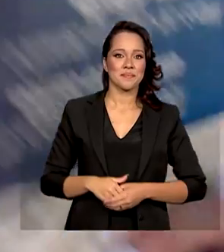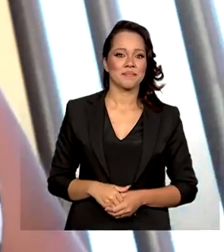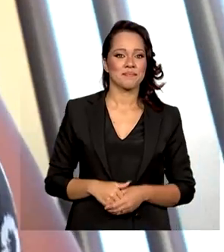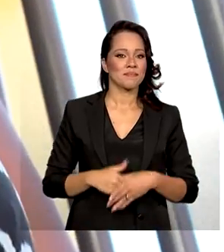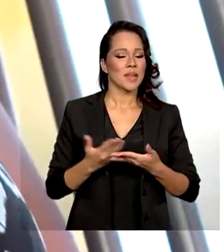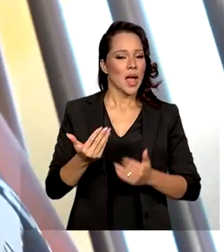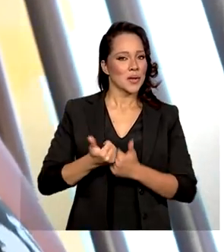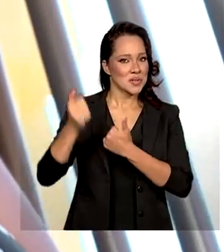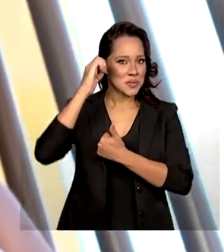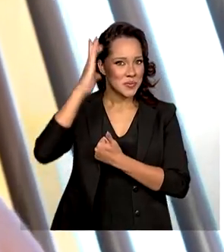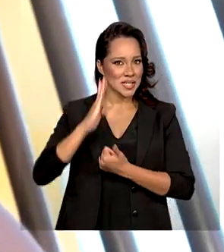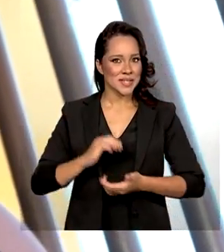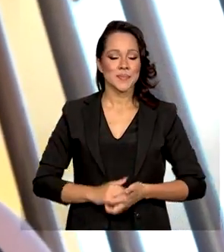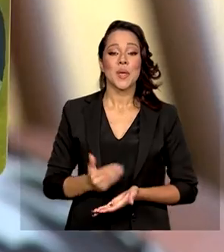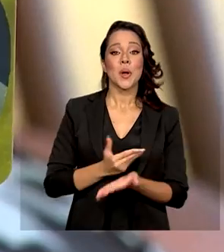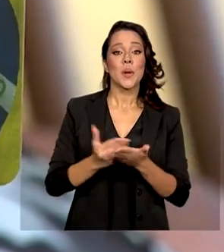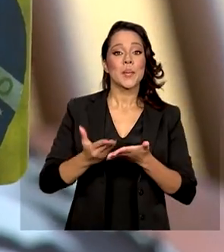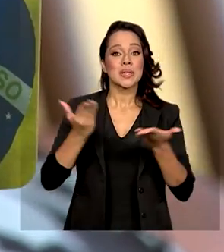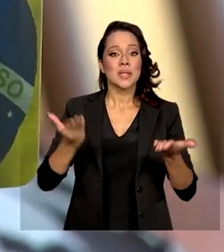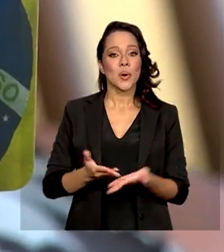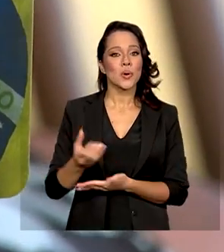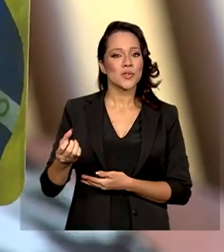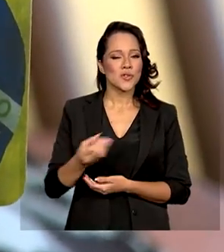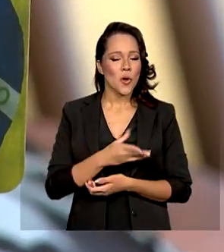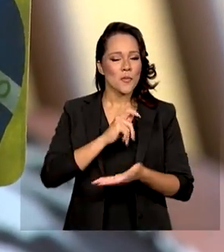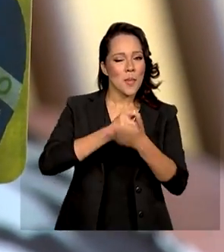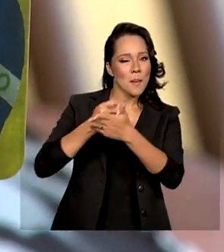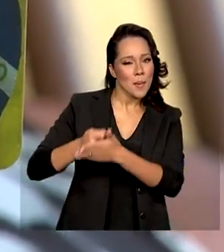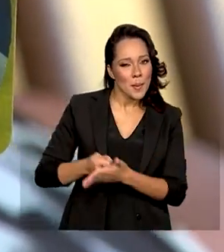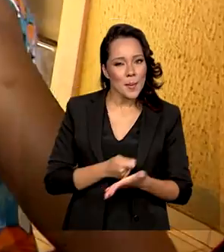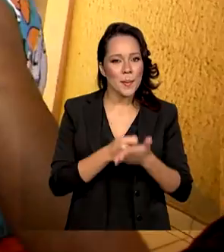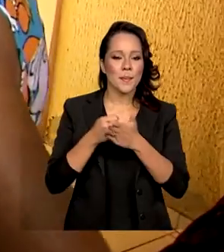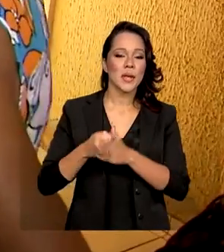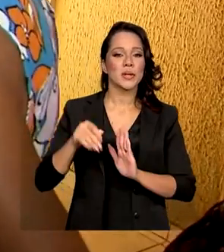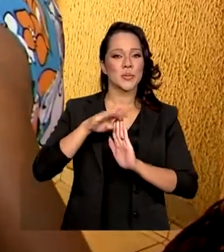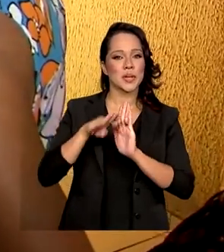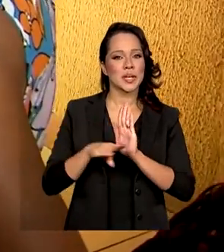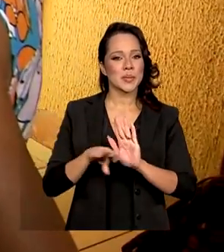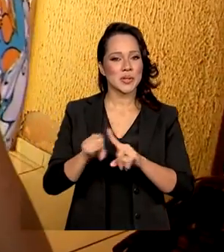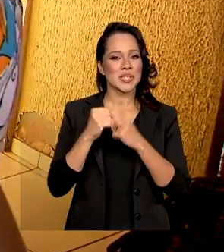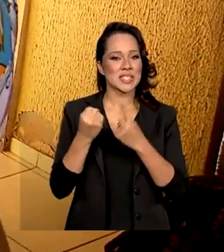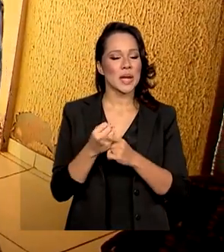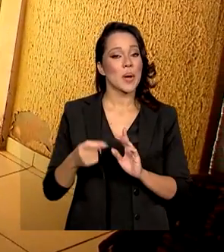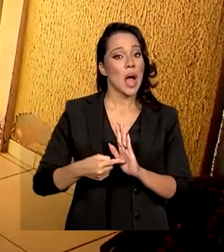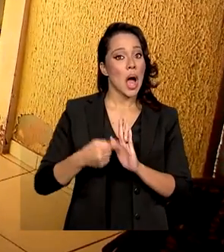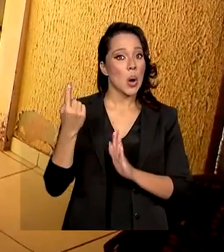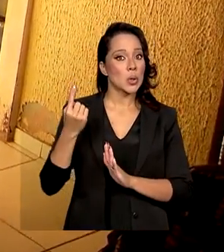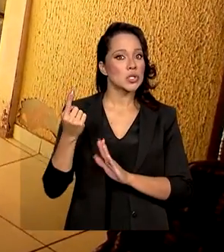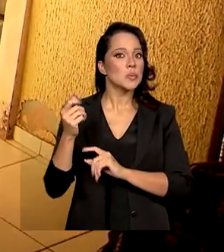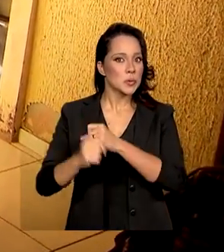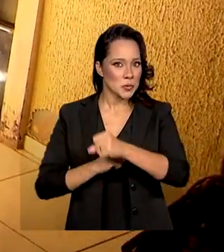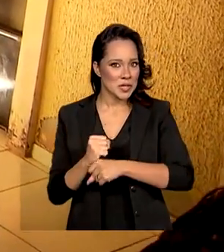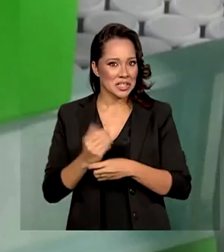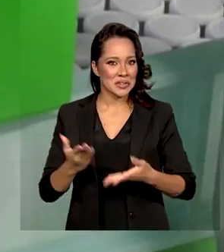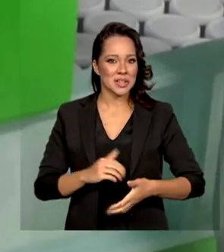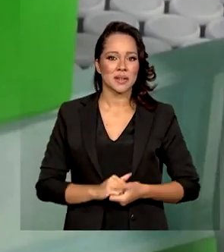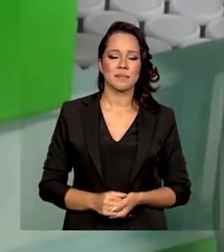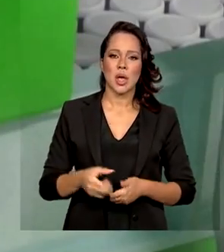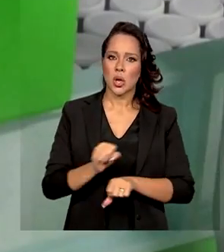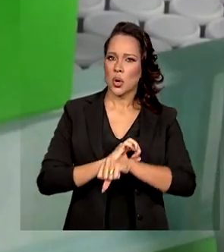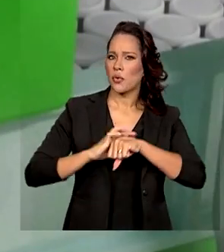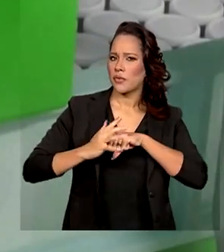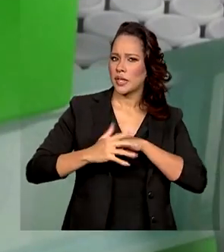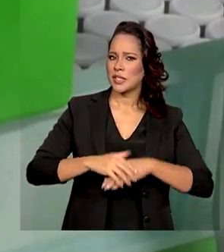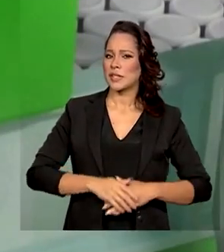Auxílio Brasil. Começa hoje nova rodada de pagamento do programa social, a última do ano. Covid